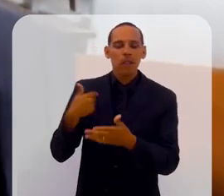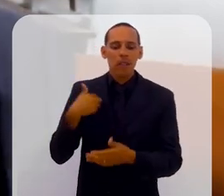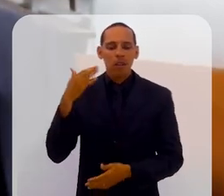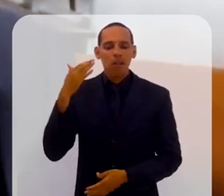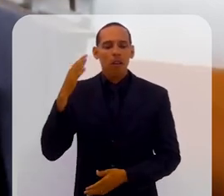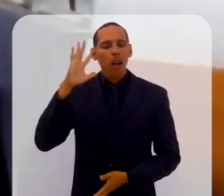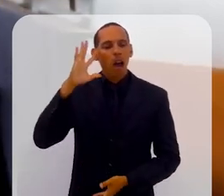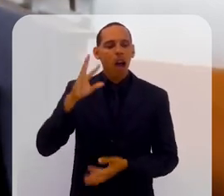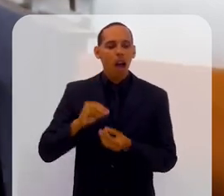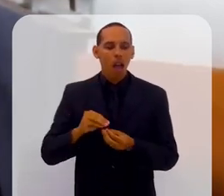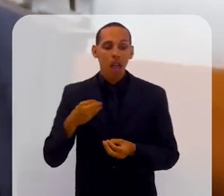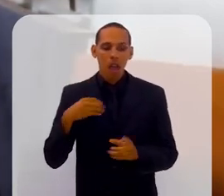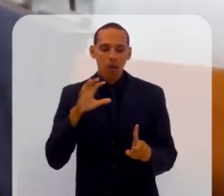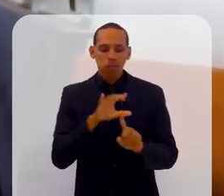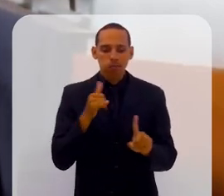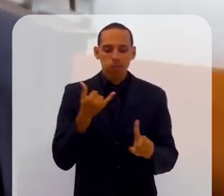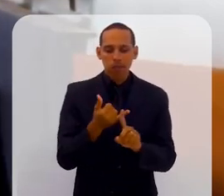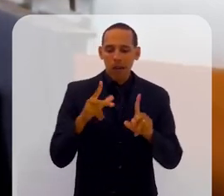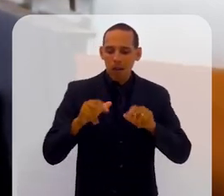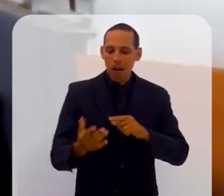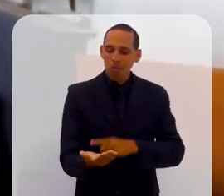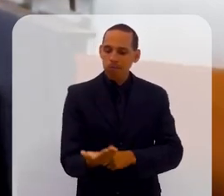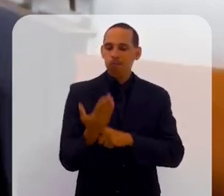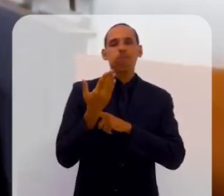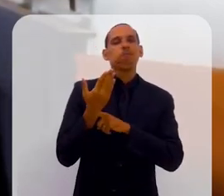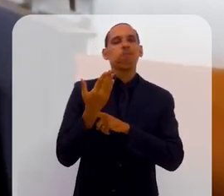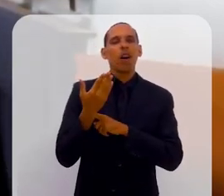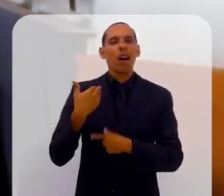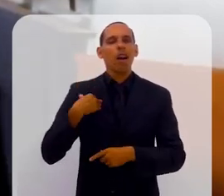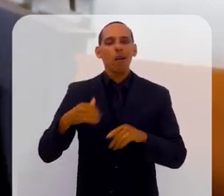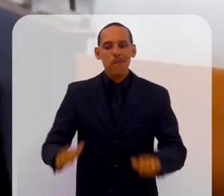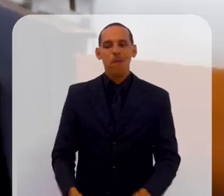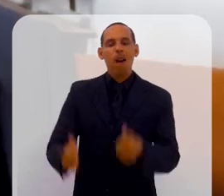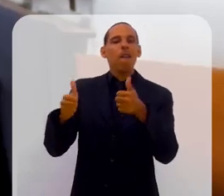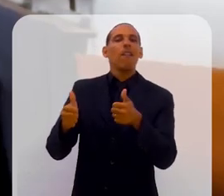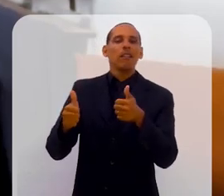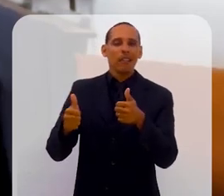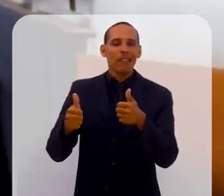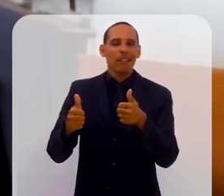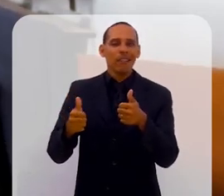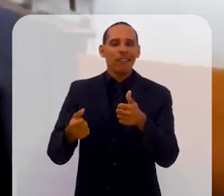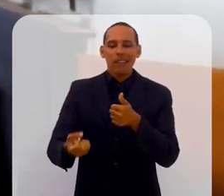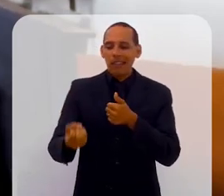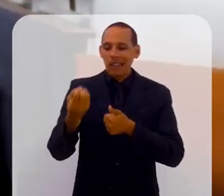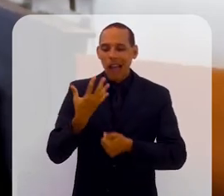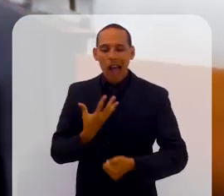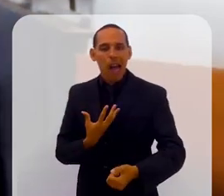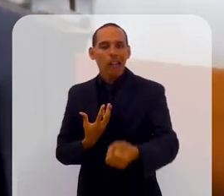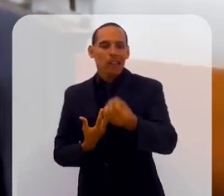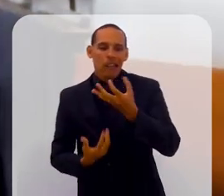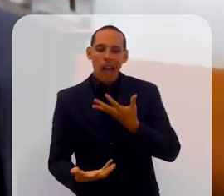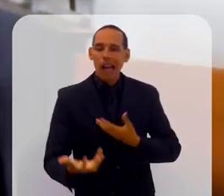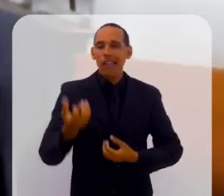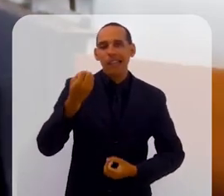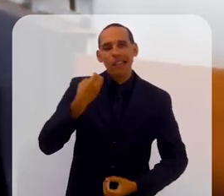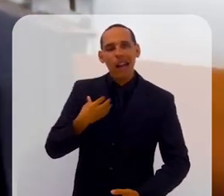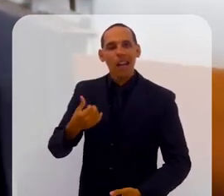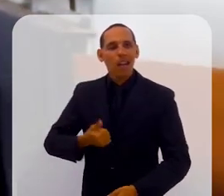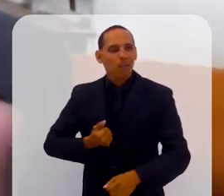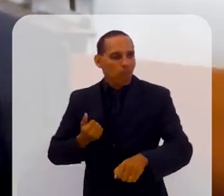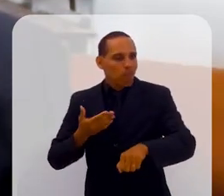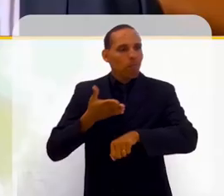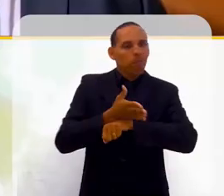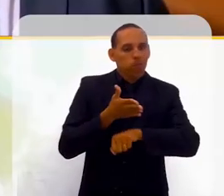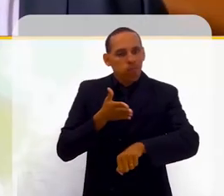Eu usava esse bullying como uma forma de me dar, assim, cada vez mais vontade de